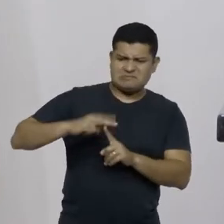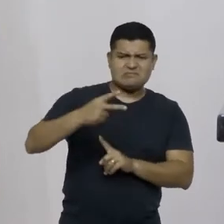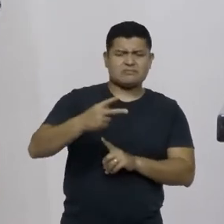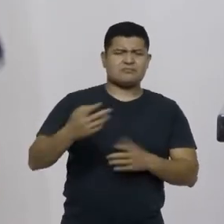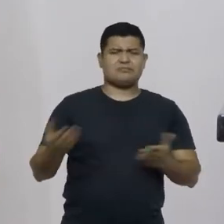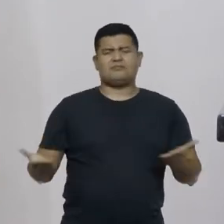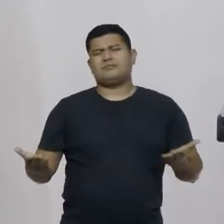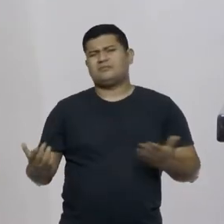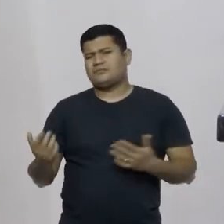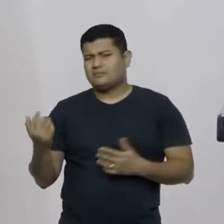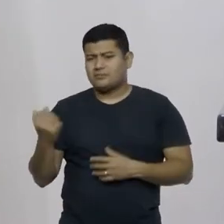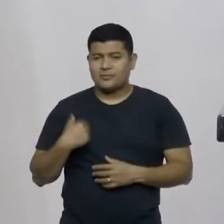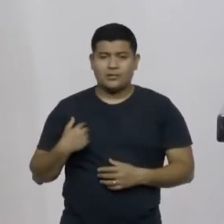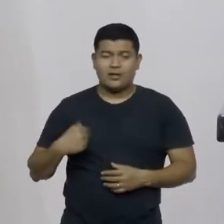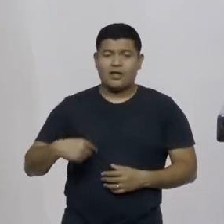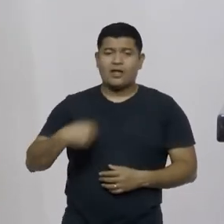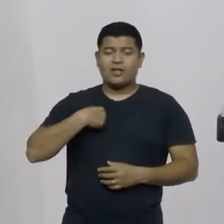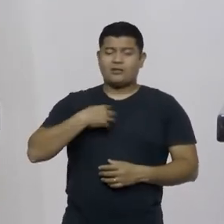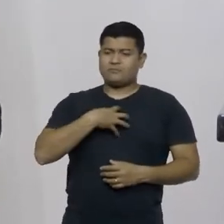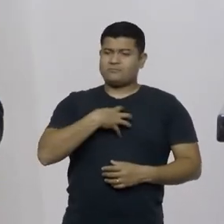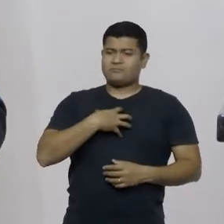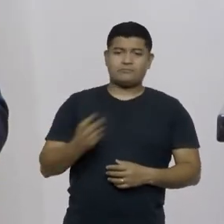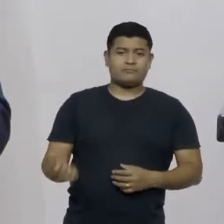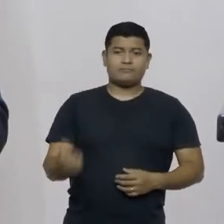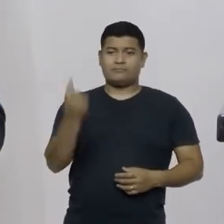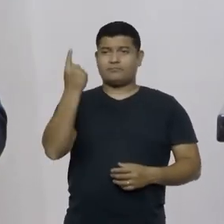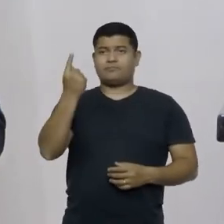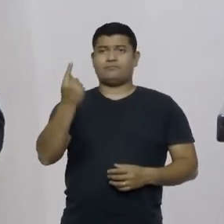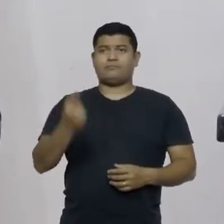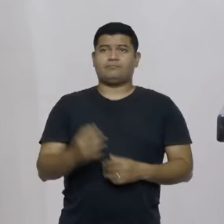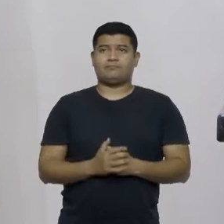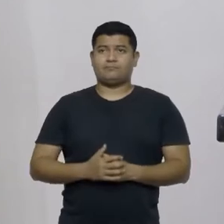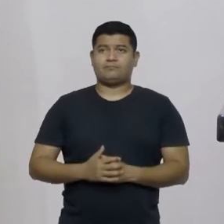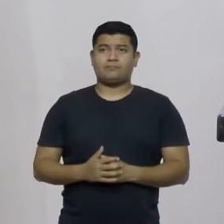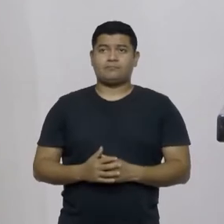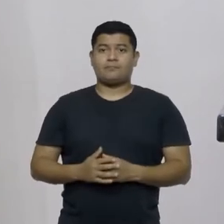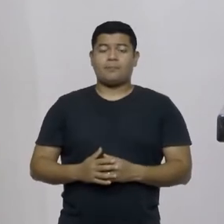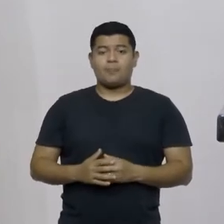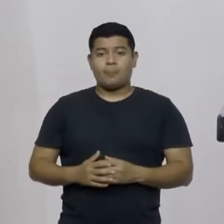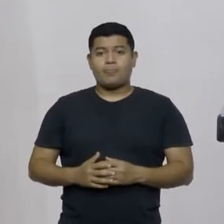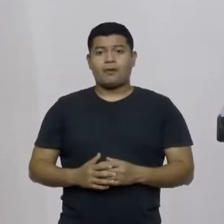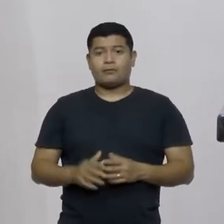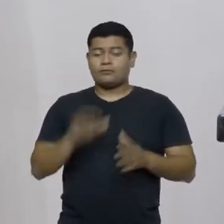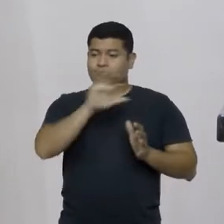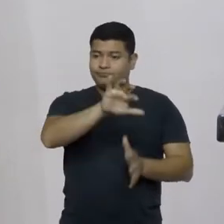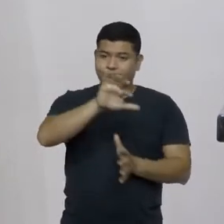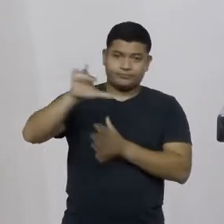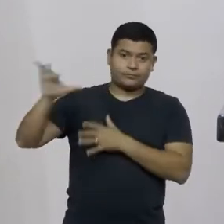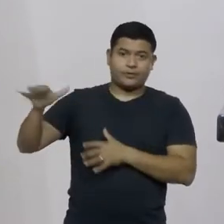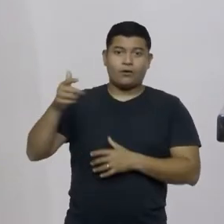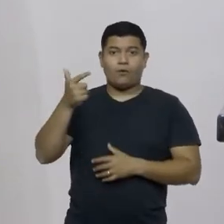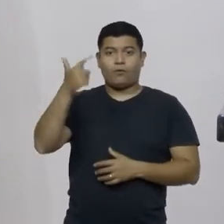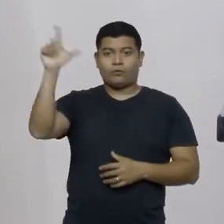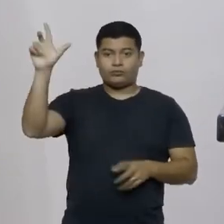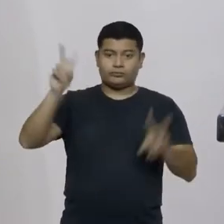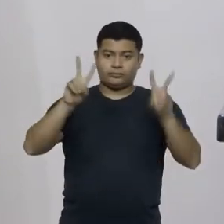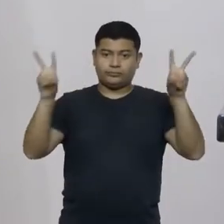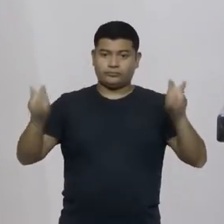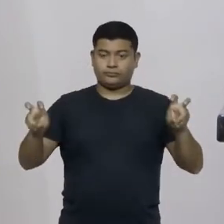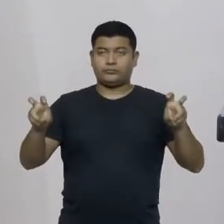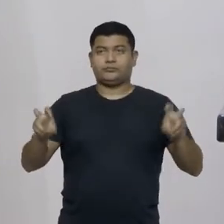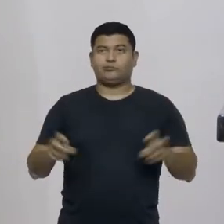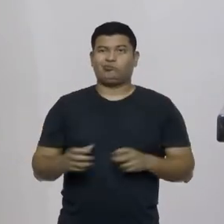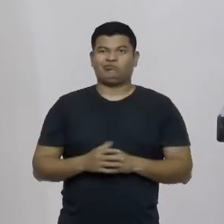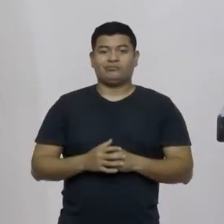realmente isso me causa uma grande estranheza quando eu vejo uma notícia dessa e senhor presidente eu também quero trazer para não ficar apenas